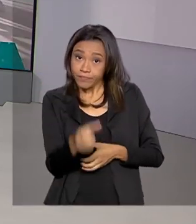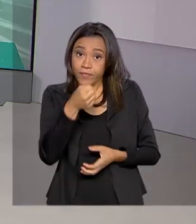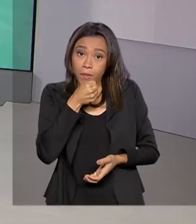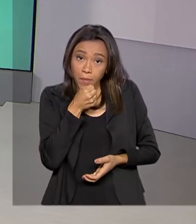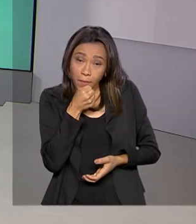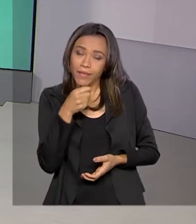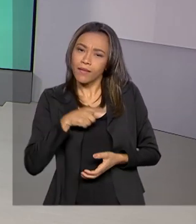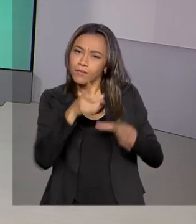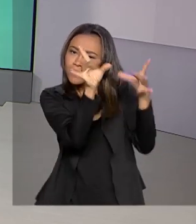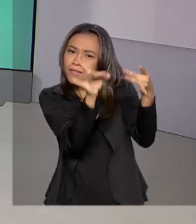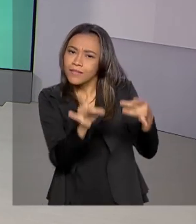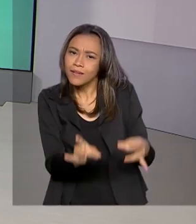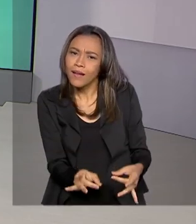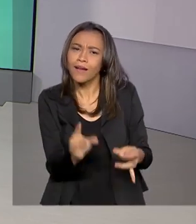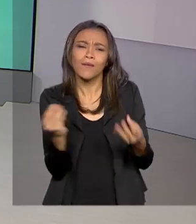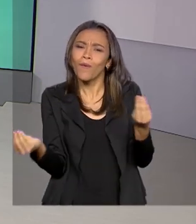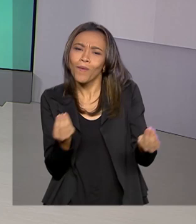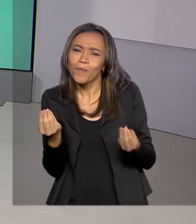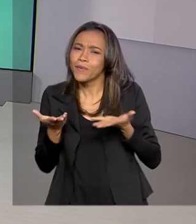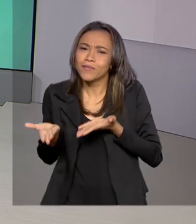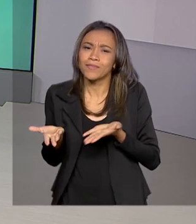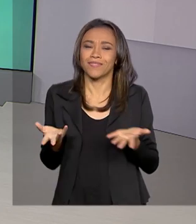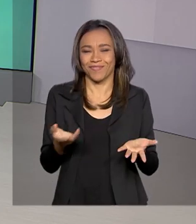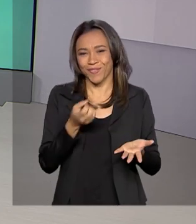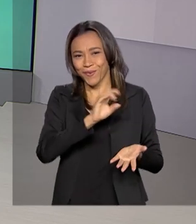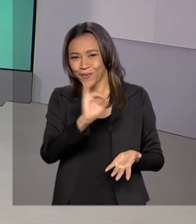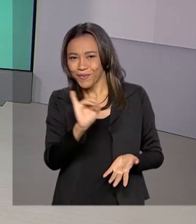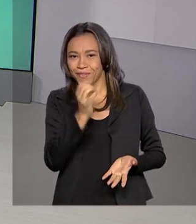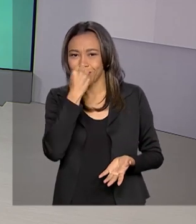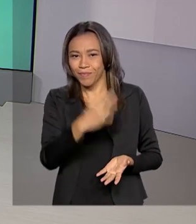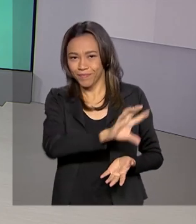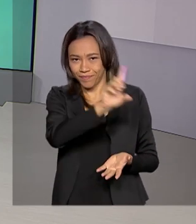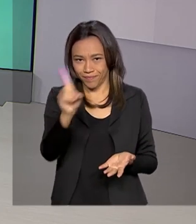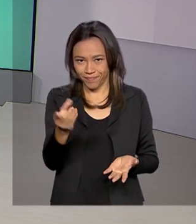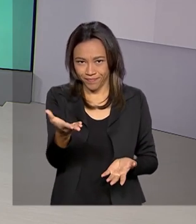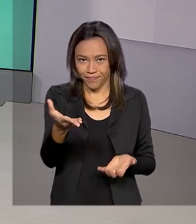ao vivo, traz os detalhes sobre isso pra gente. Oi, Luana, bom dia pra você.